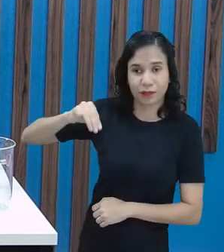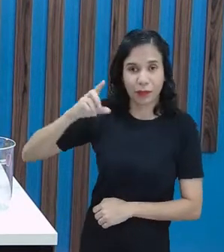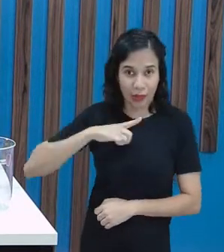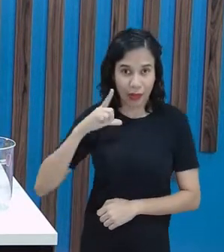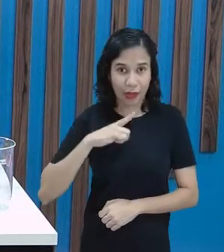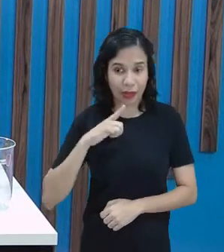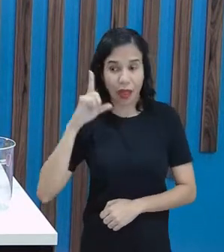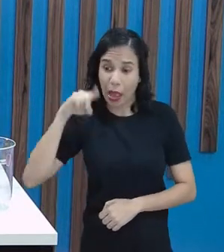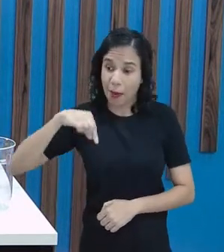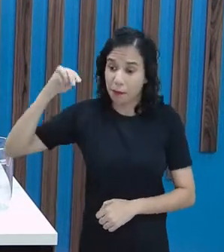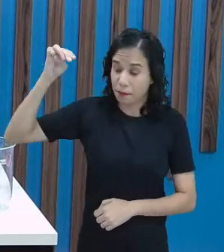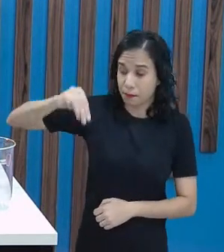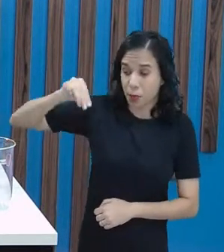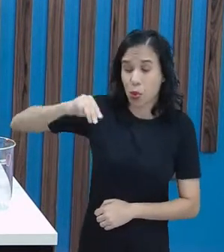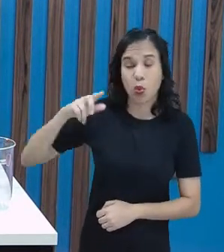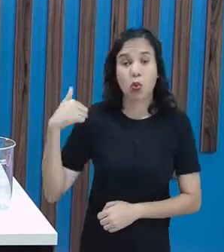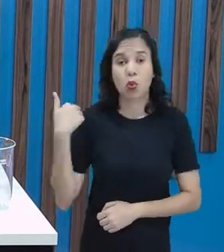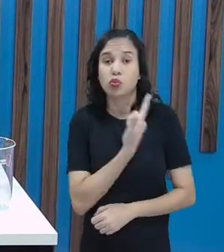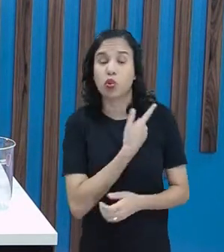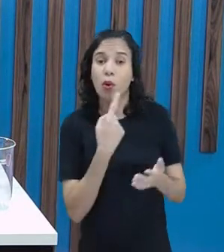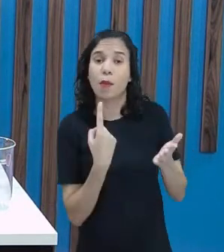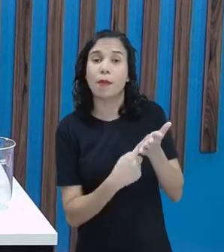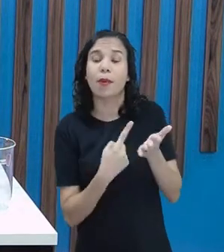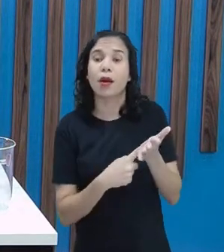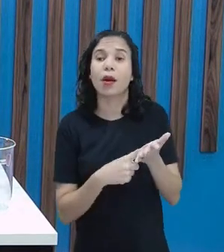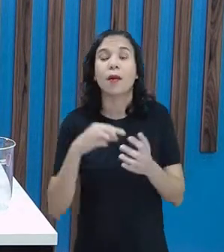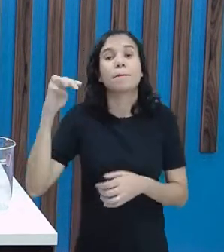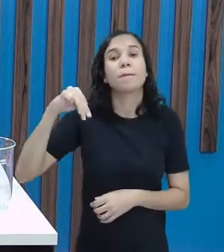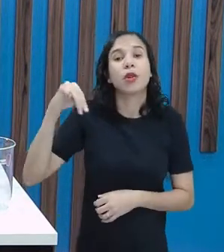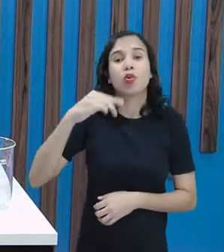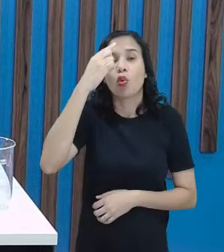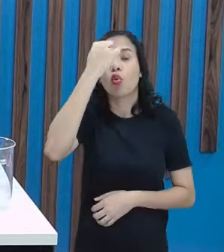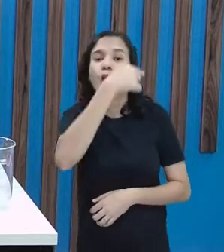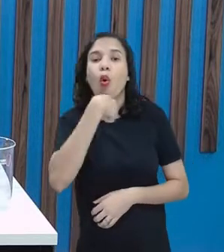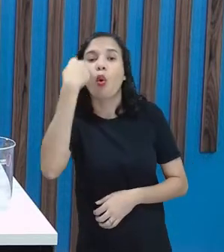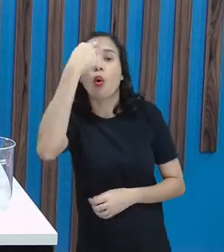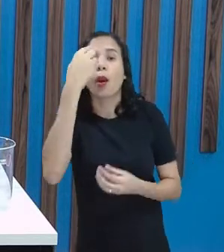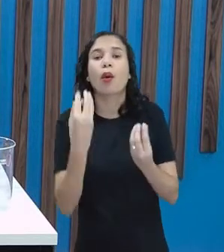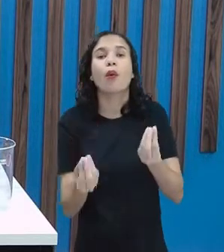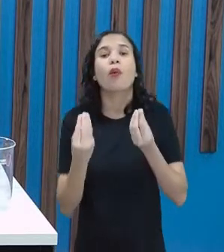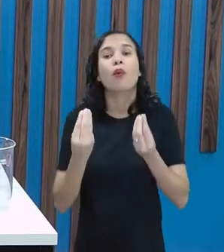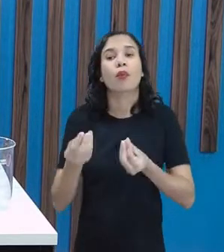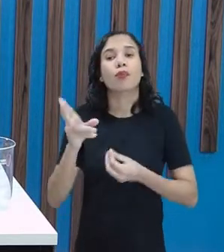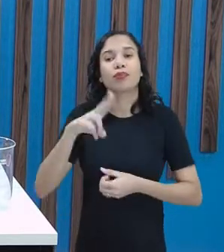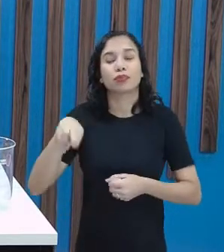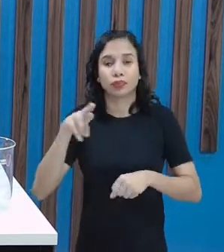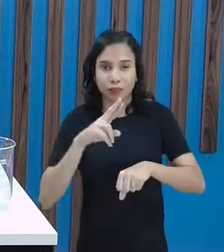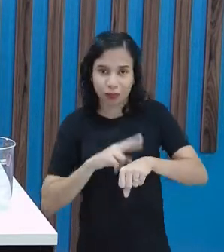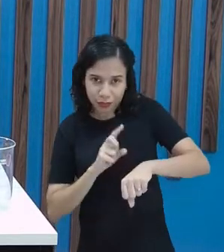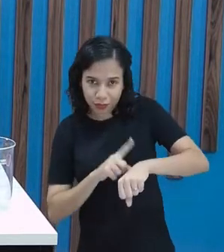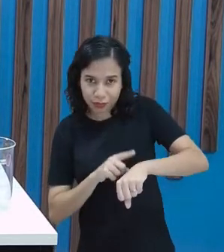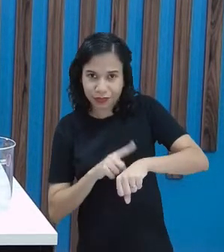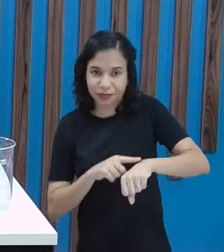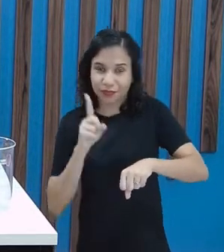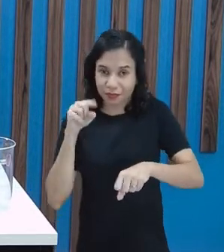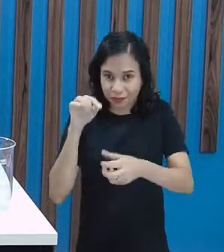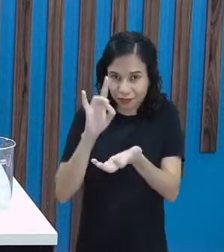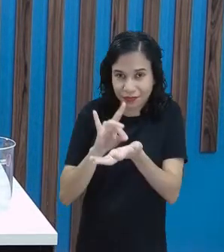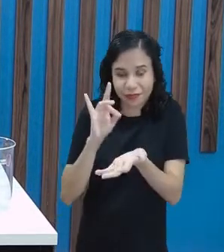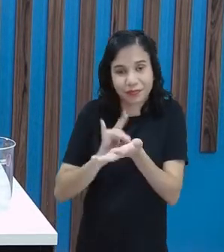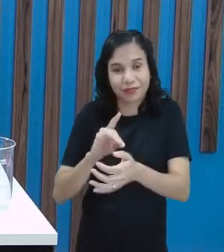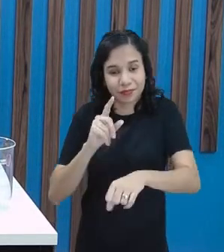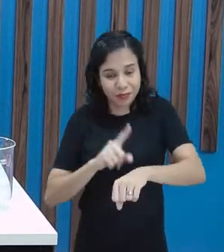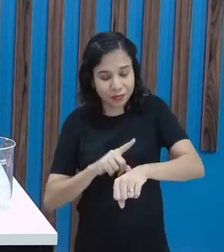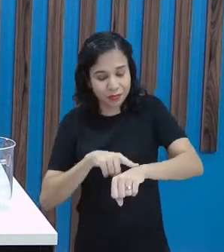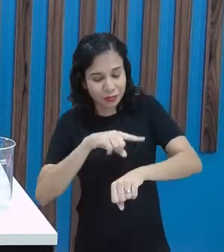Como são os minutos? A gente marca minutos e horas. Onde? No relógio, exatamente. É